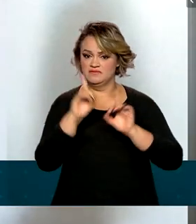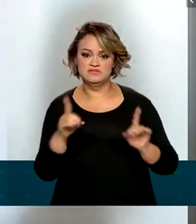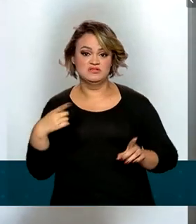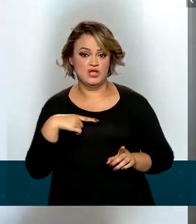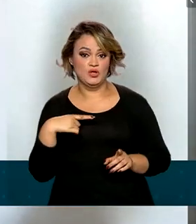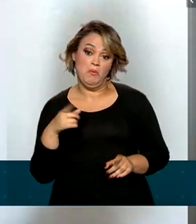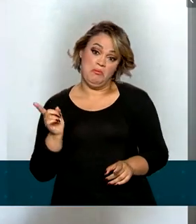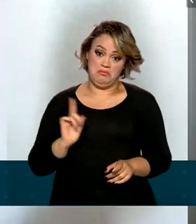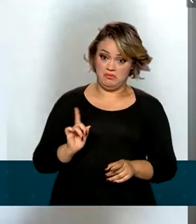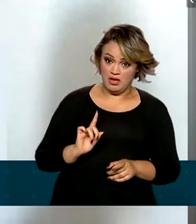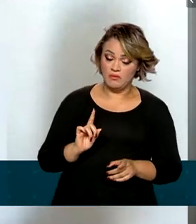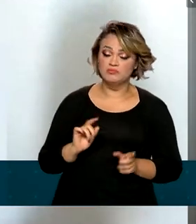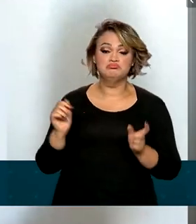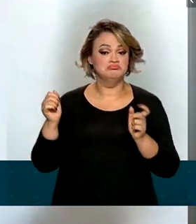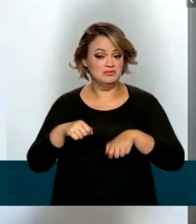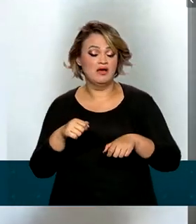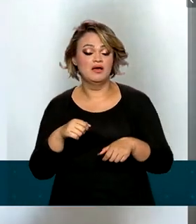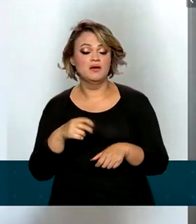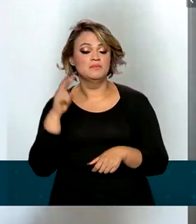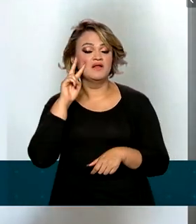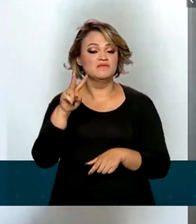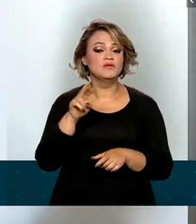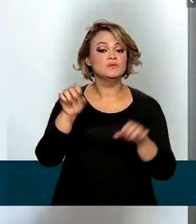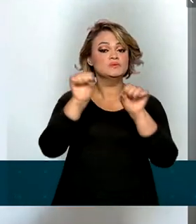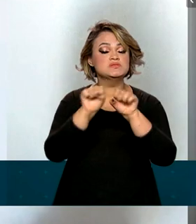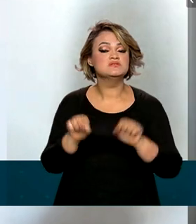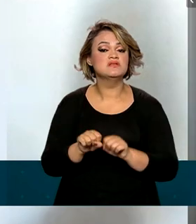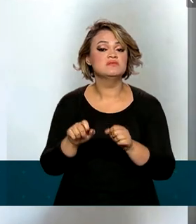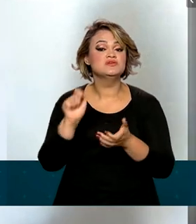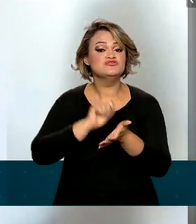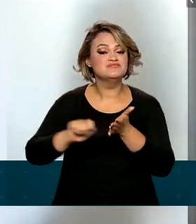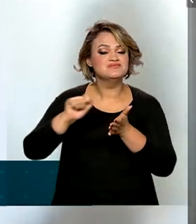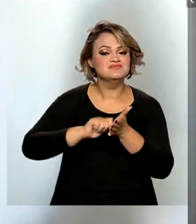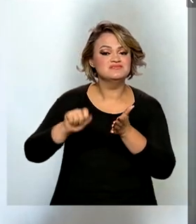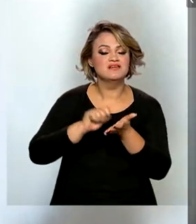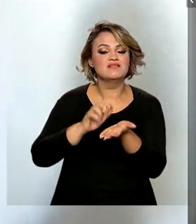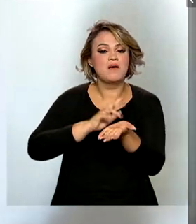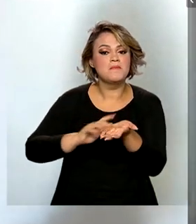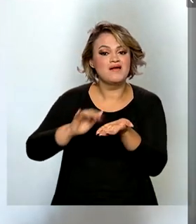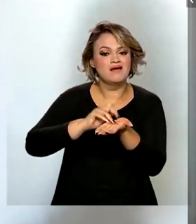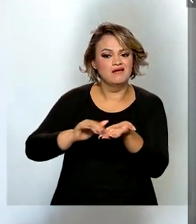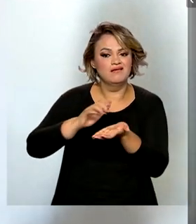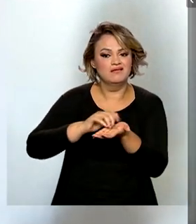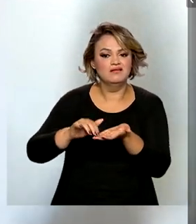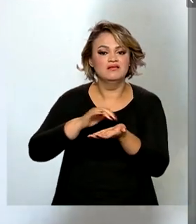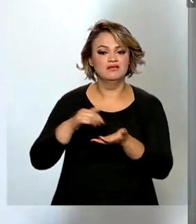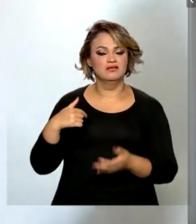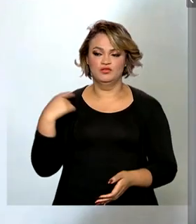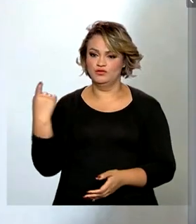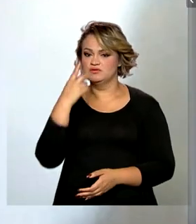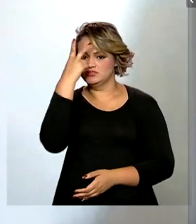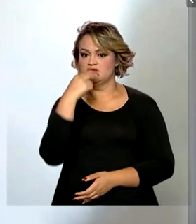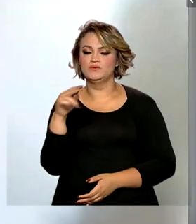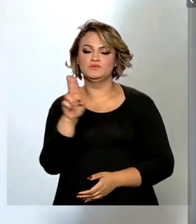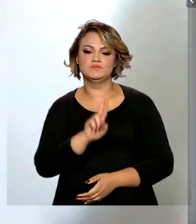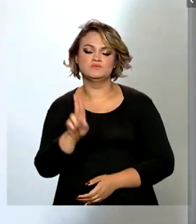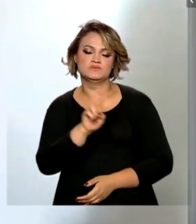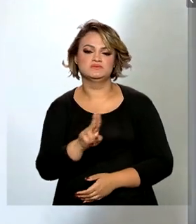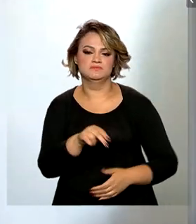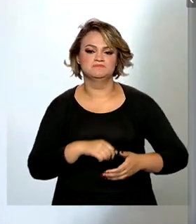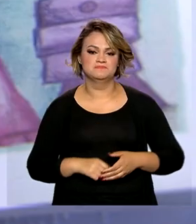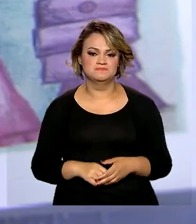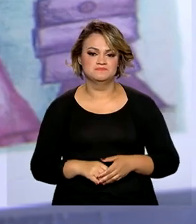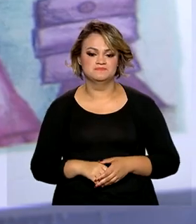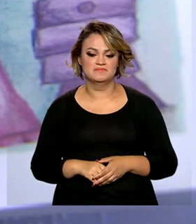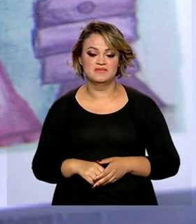oportunidade de conhecer o sistema de escrita e leitura, que é o Braille, que é o que utilizamos as pessoas com deficiência